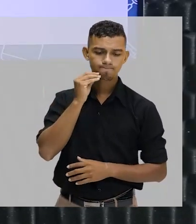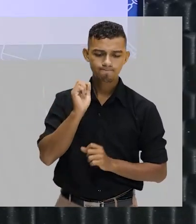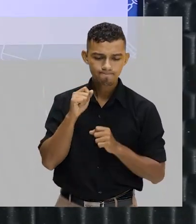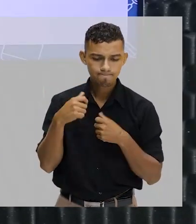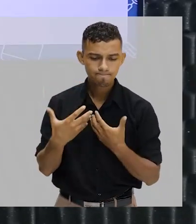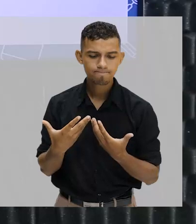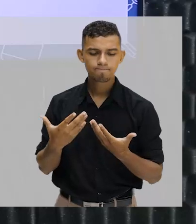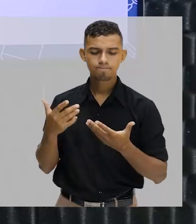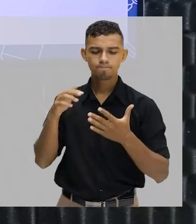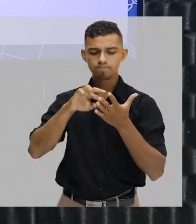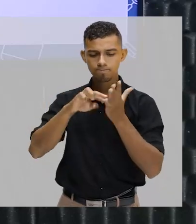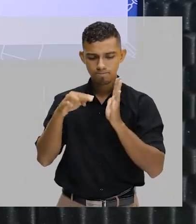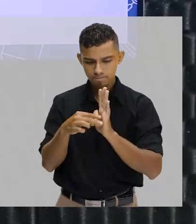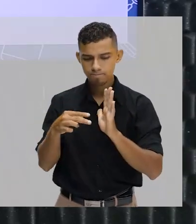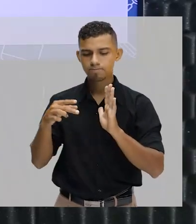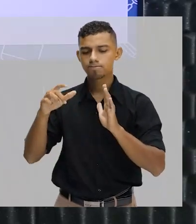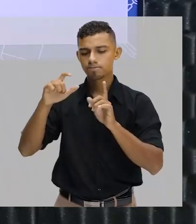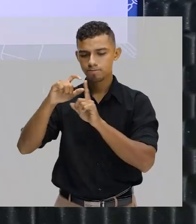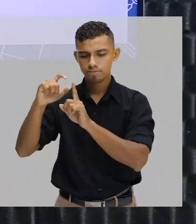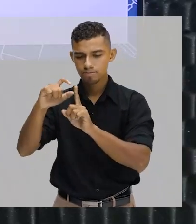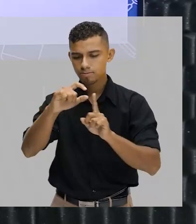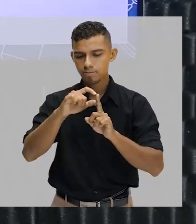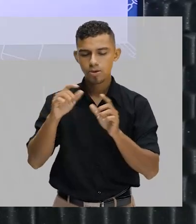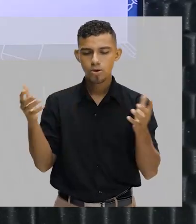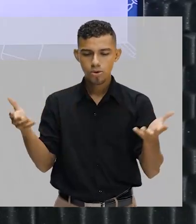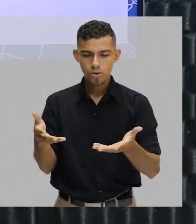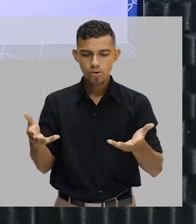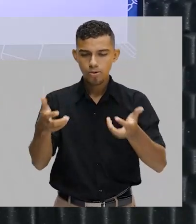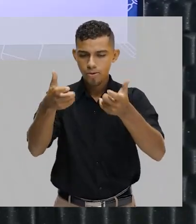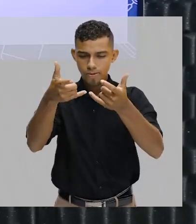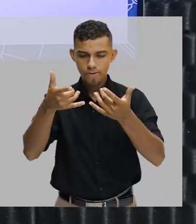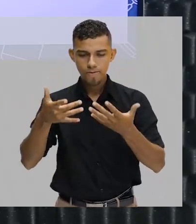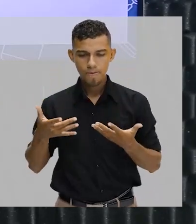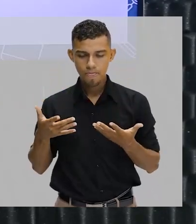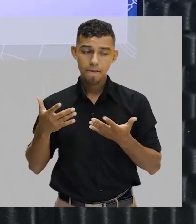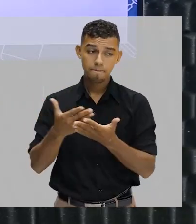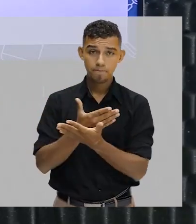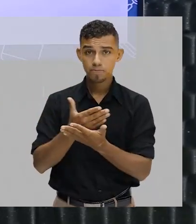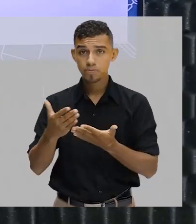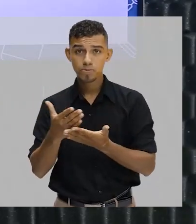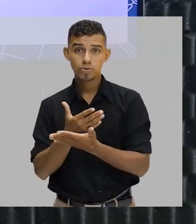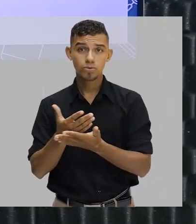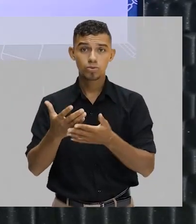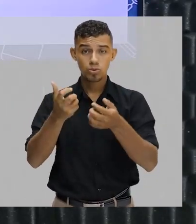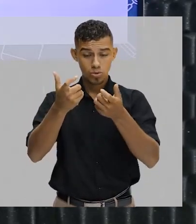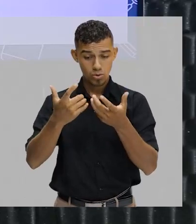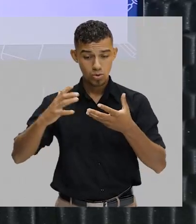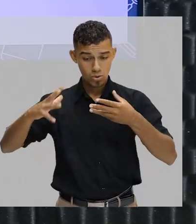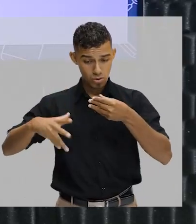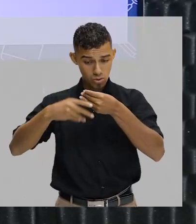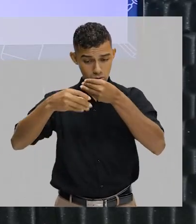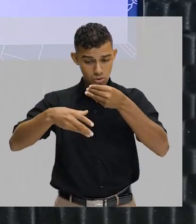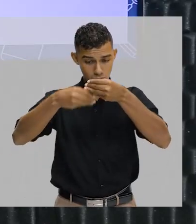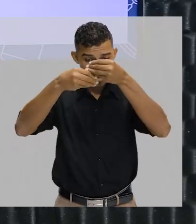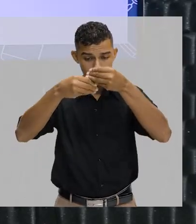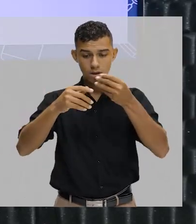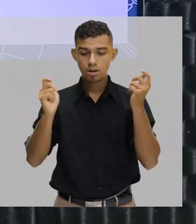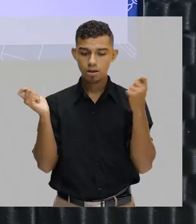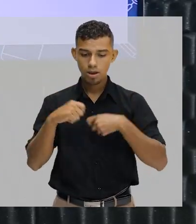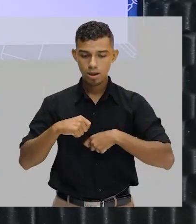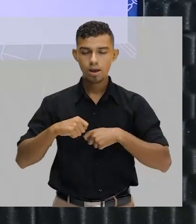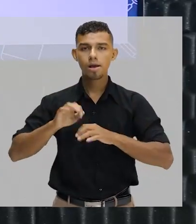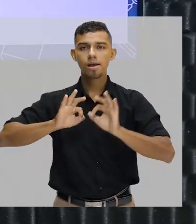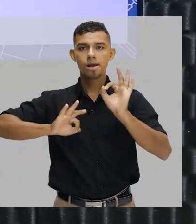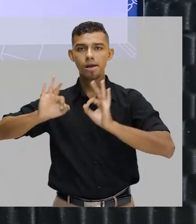identificar o sentido da palavra. E hoje eu vou falar para vocês de alguns desses processos que contribuem para a formação de palavras,